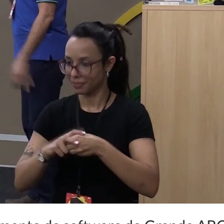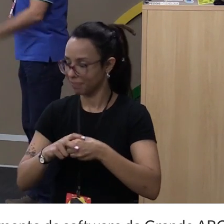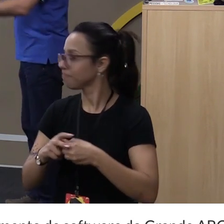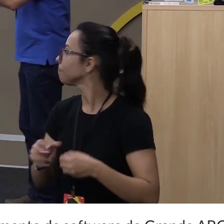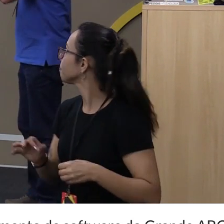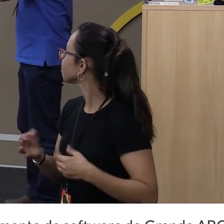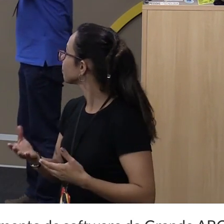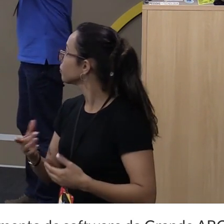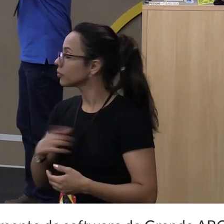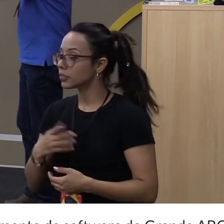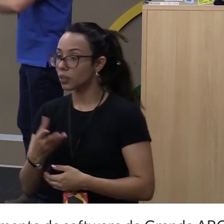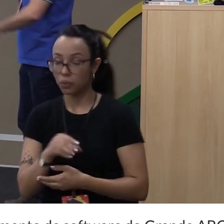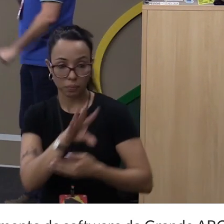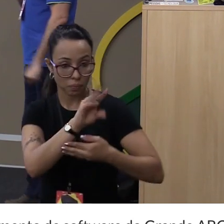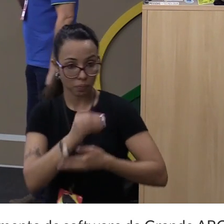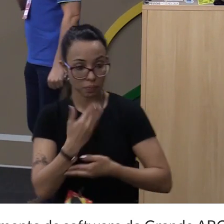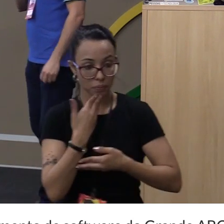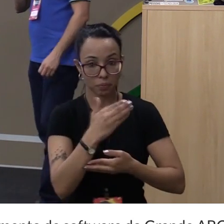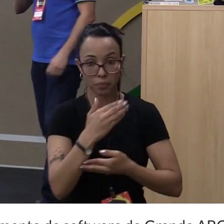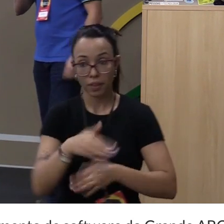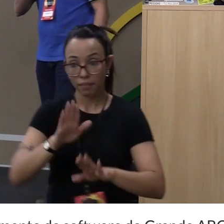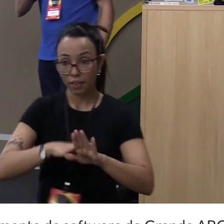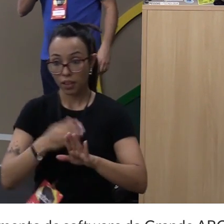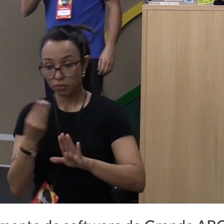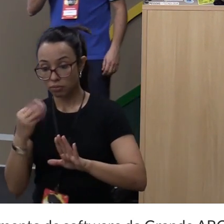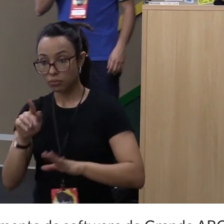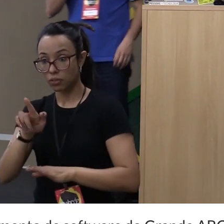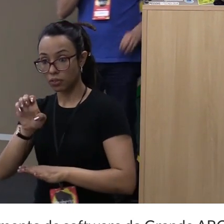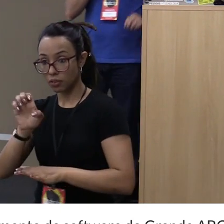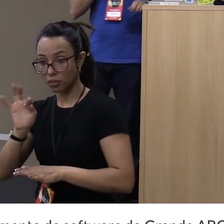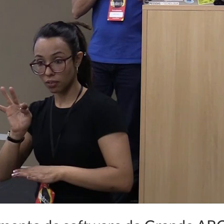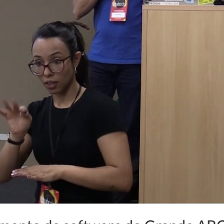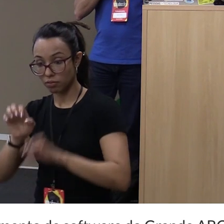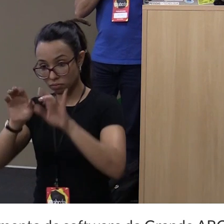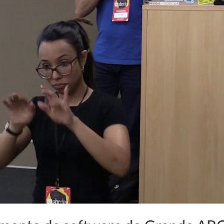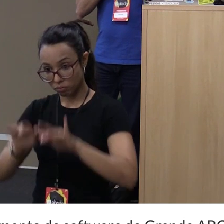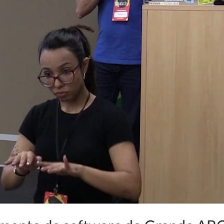e faz um get para a página do ABC Dev.